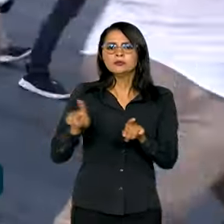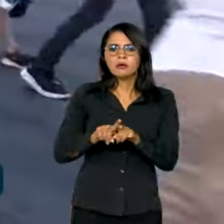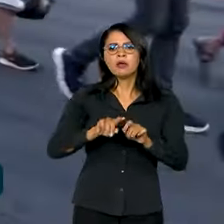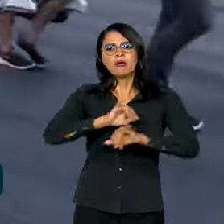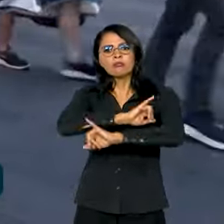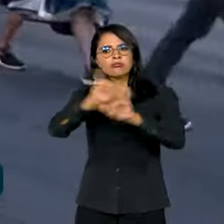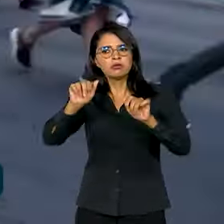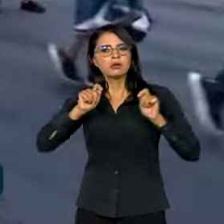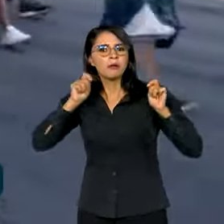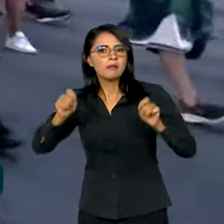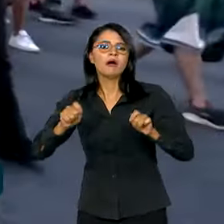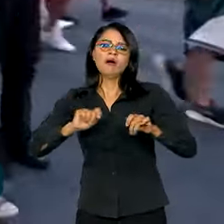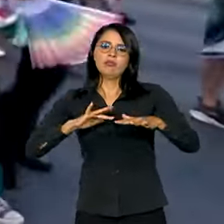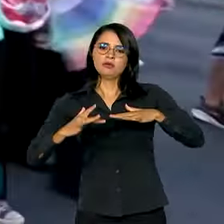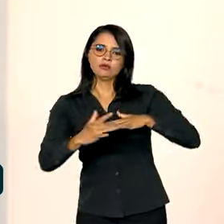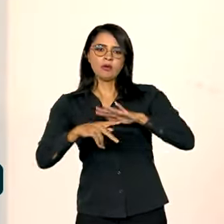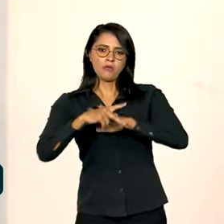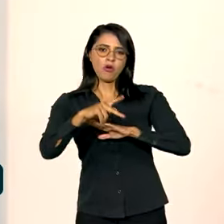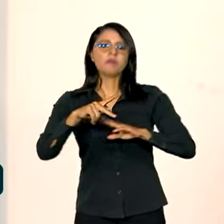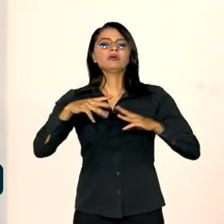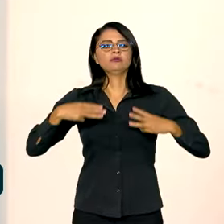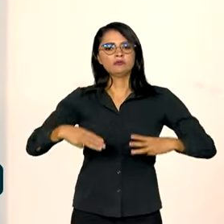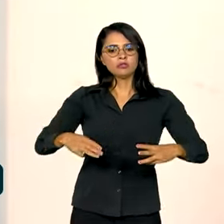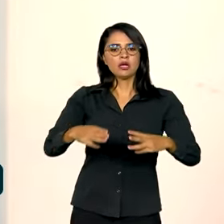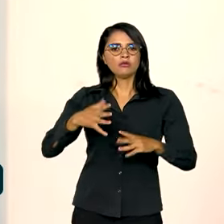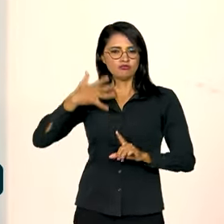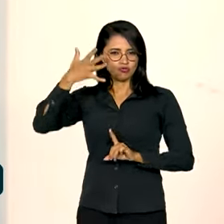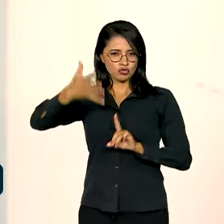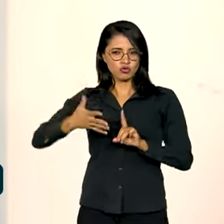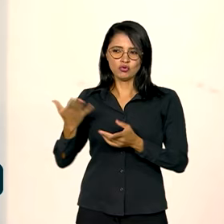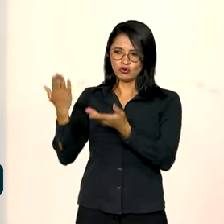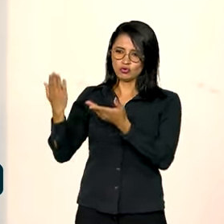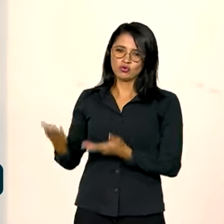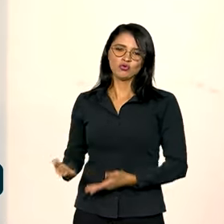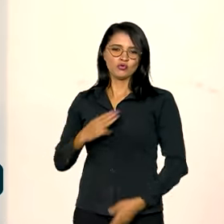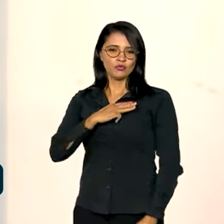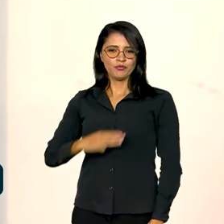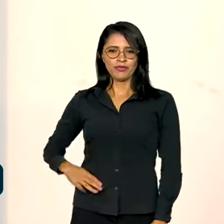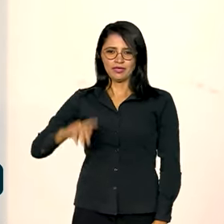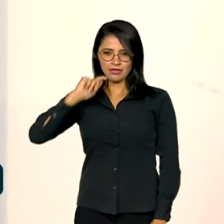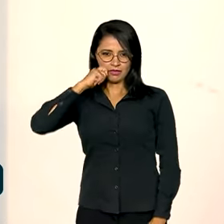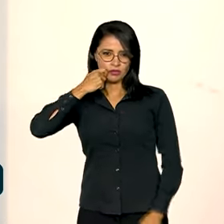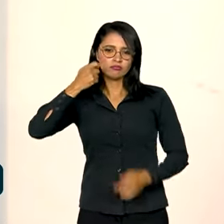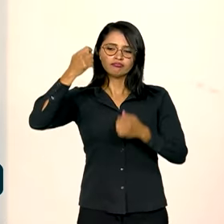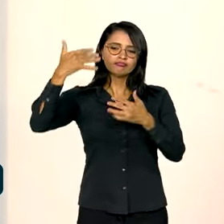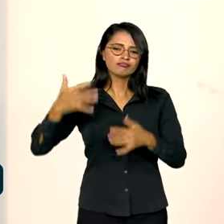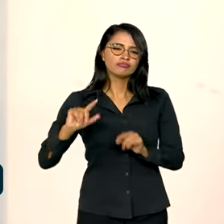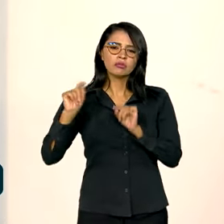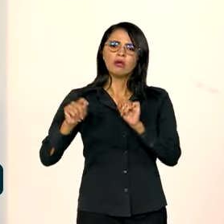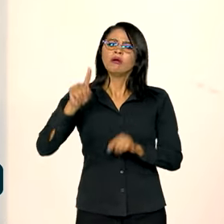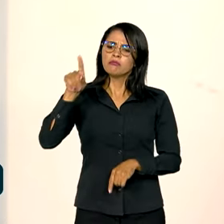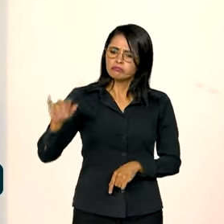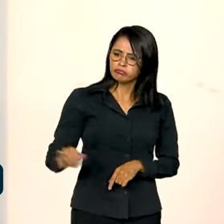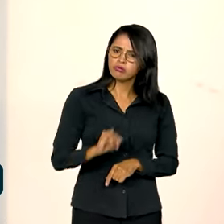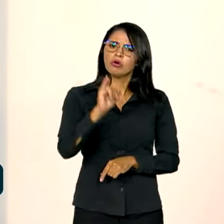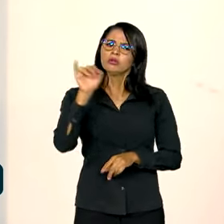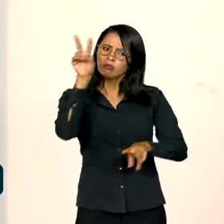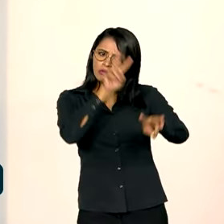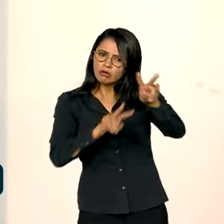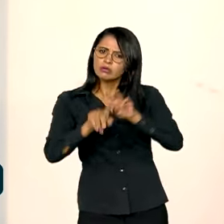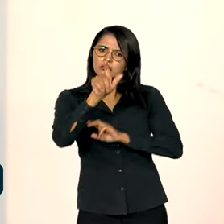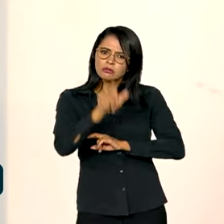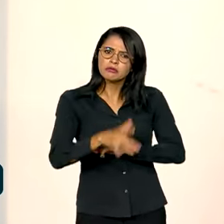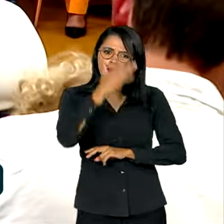campanha nas redes sociais do Ministério. Em seu discurso, o ministro Silvio Almeida falou da importância da visibilidade de